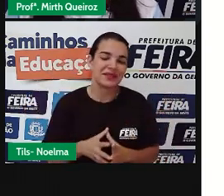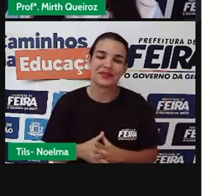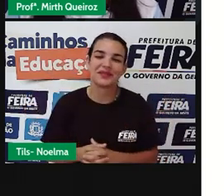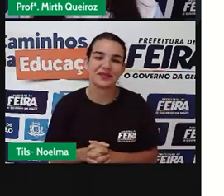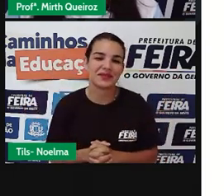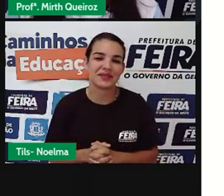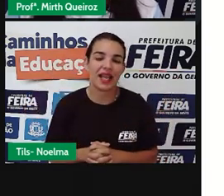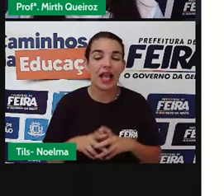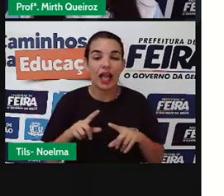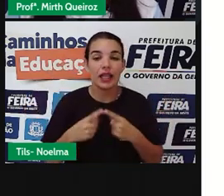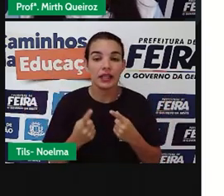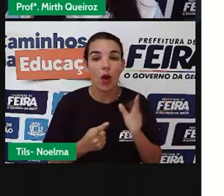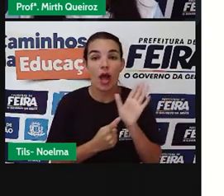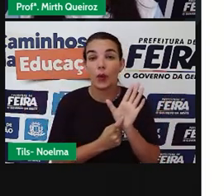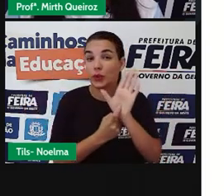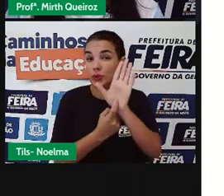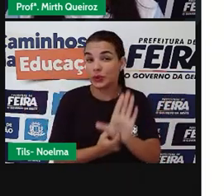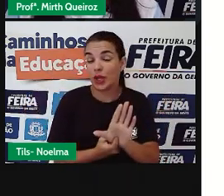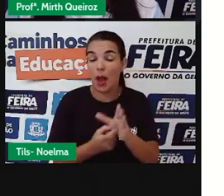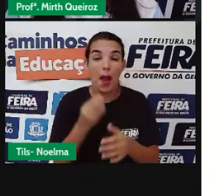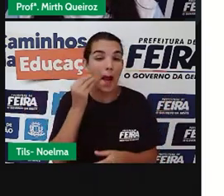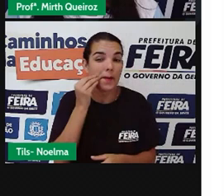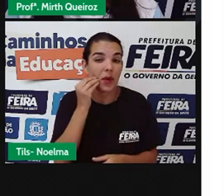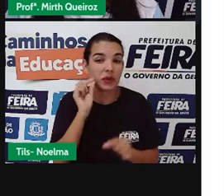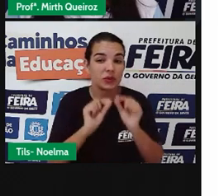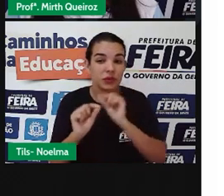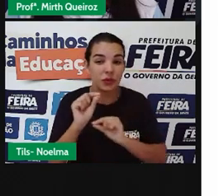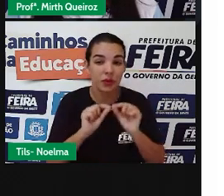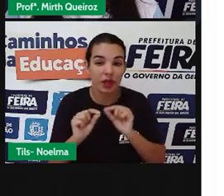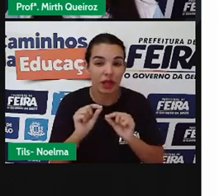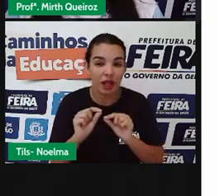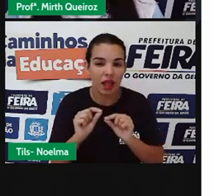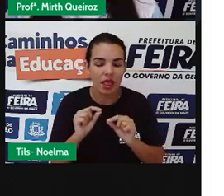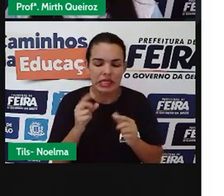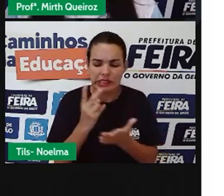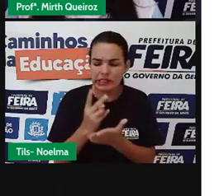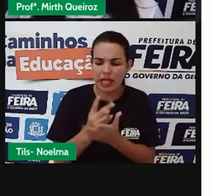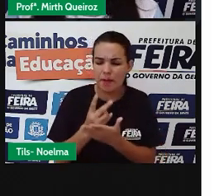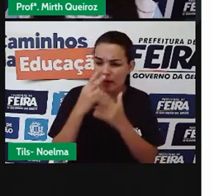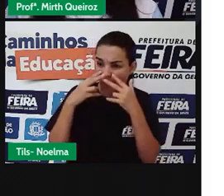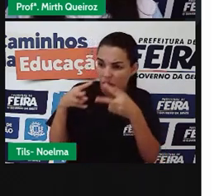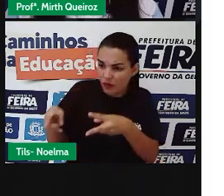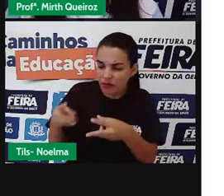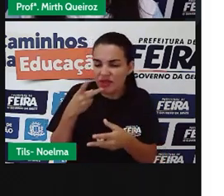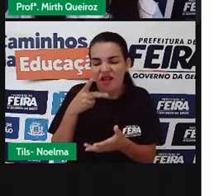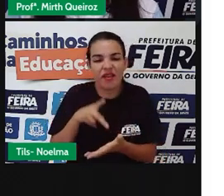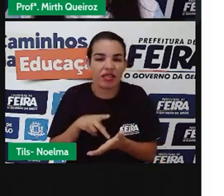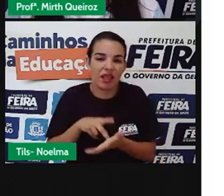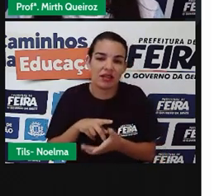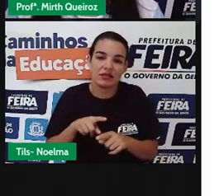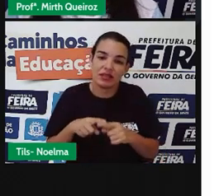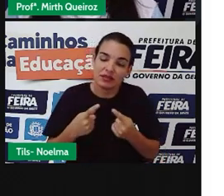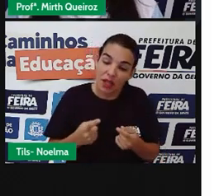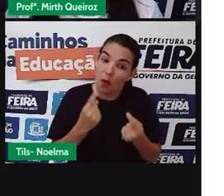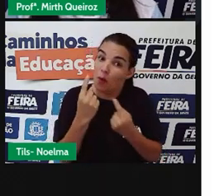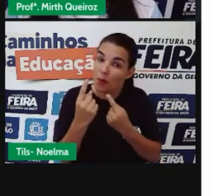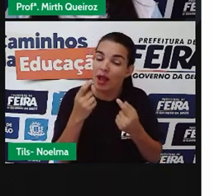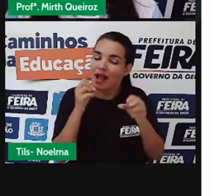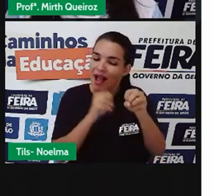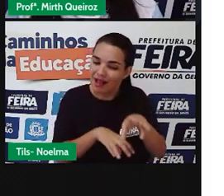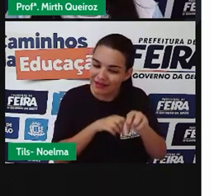Essa ilustração pretende demonstrar que nem sempre aquilo que vemos é realidade. Mas não são aí do